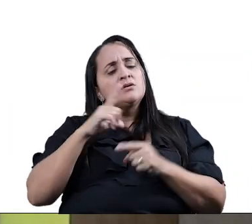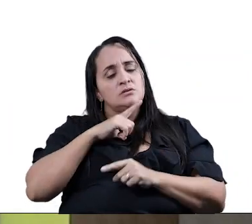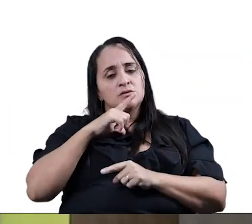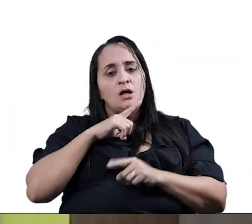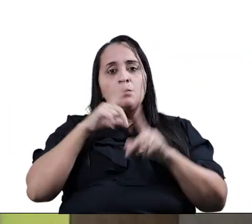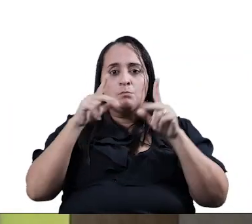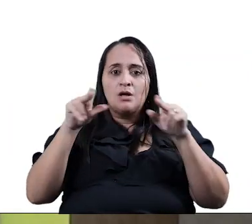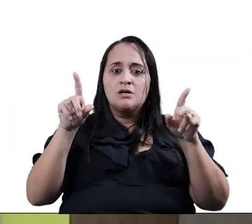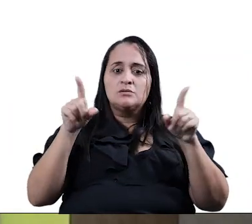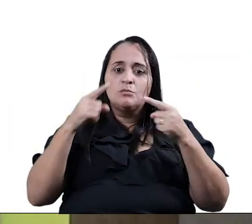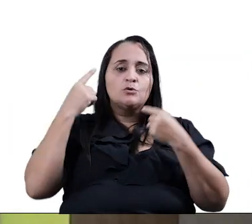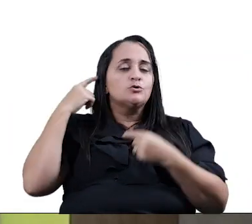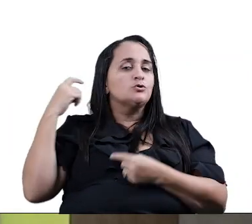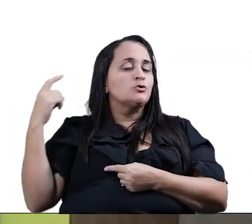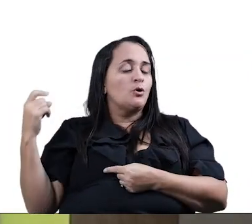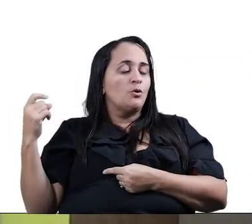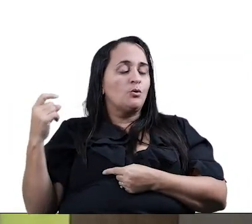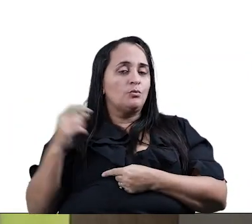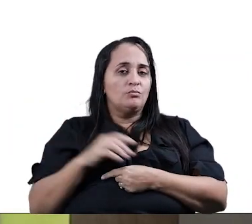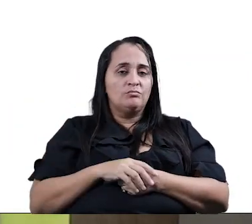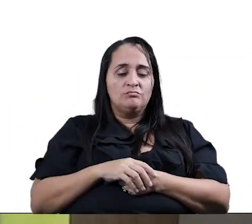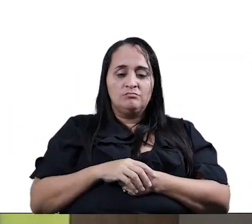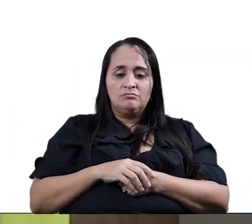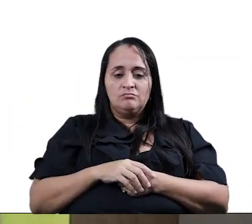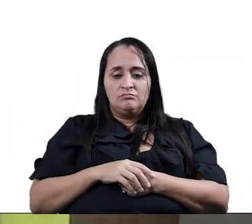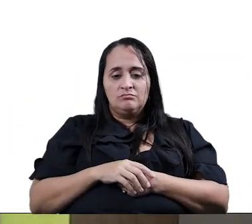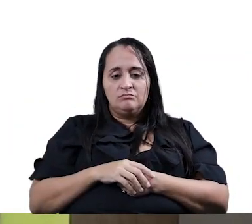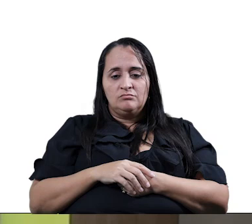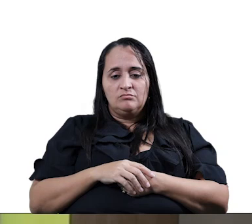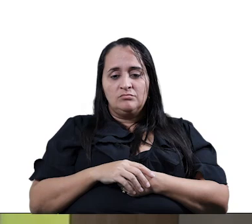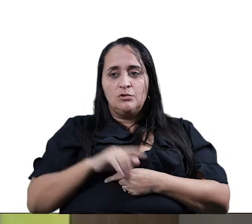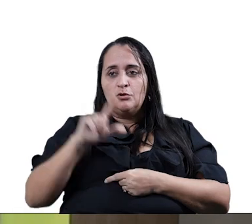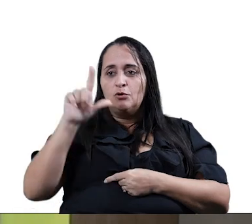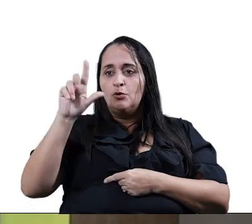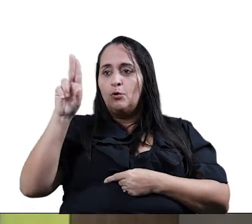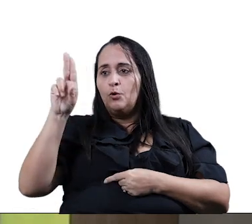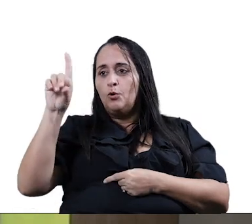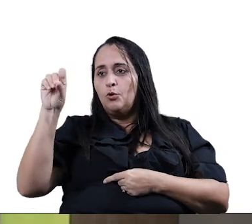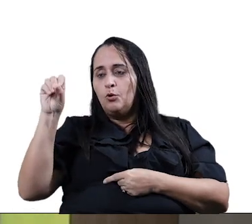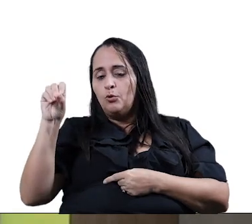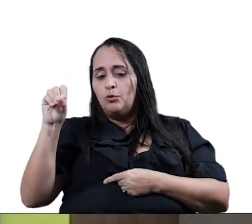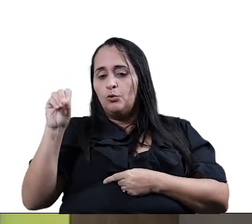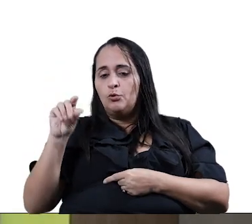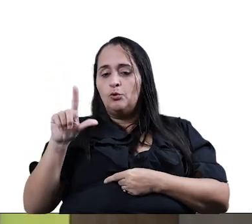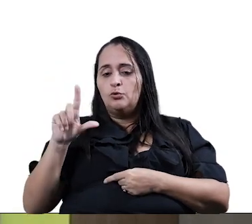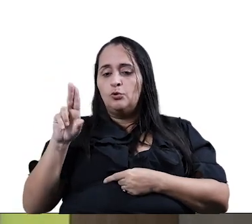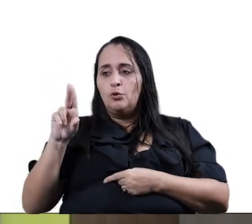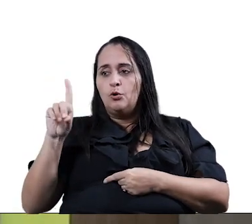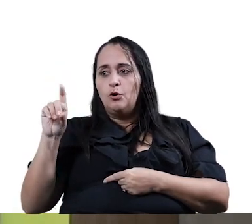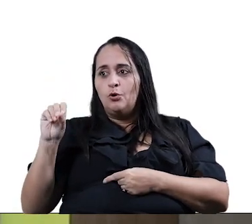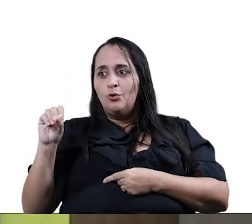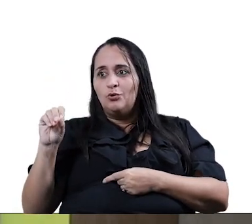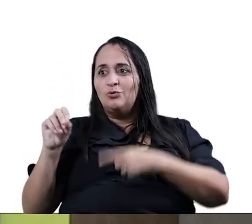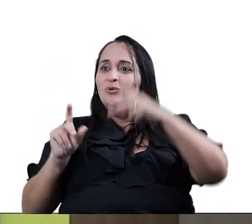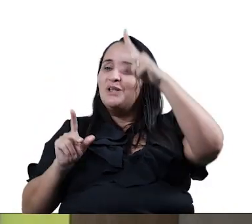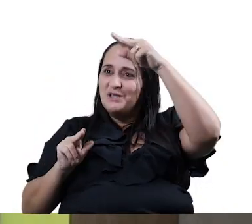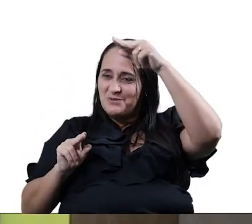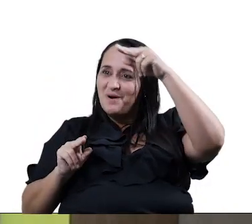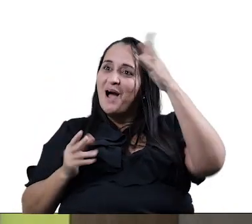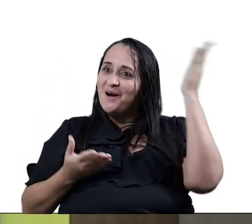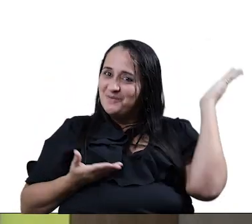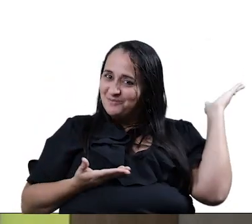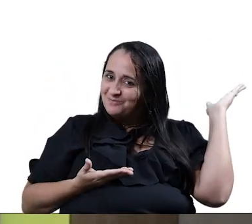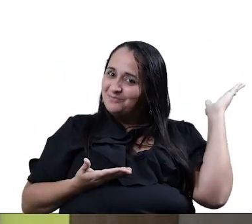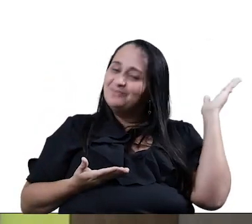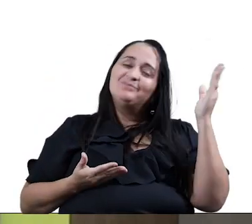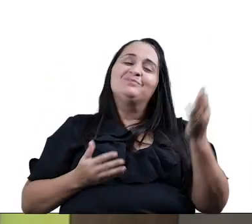Fi Vela Dela V Ludo P Ludo Aqui está igual Ludo